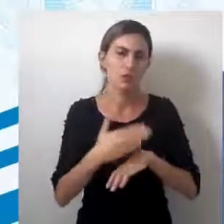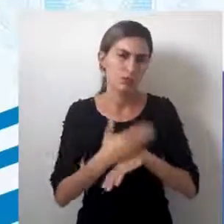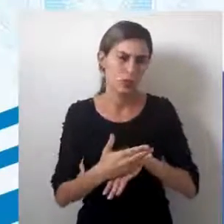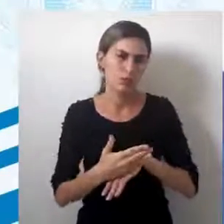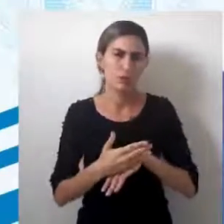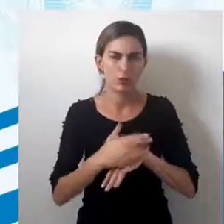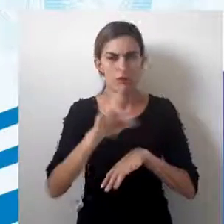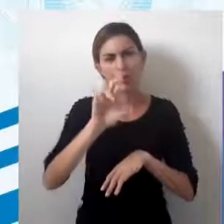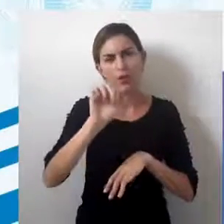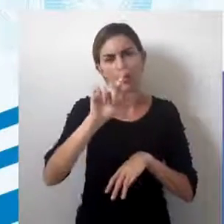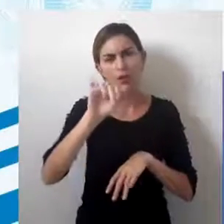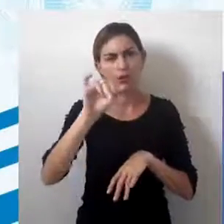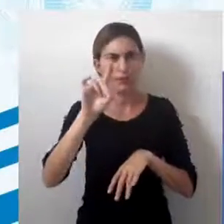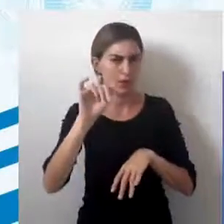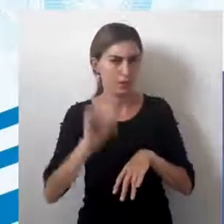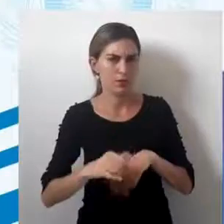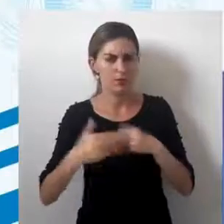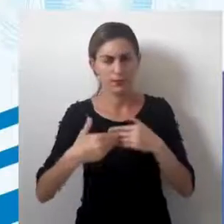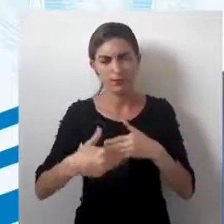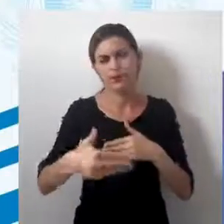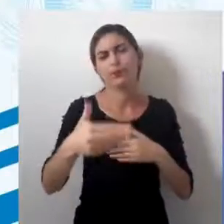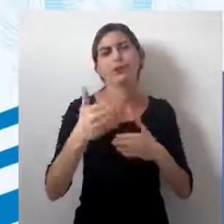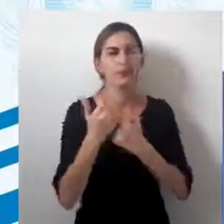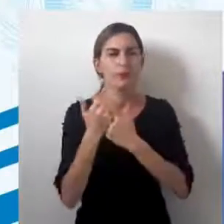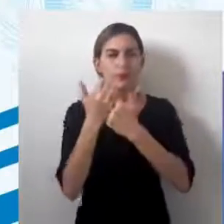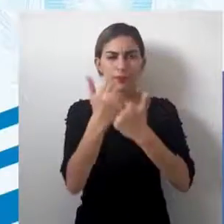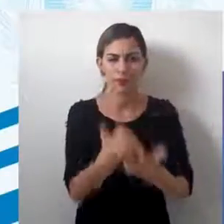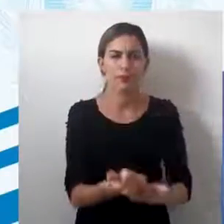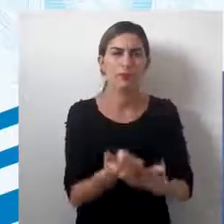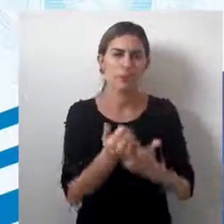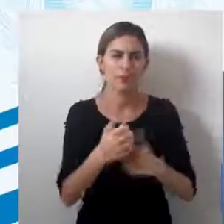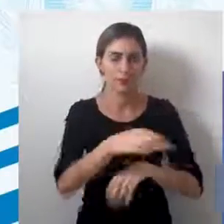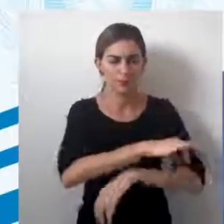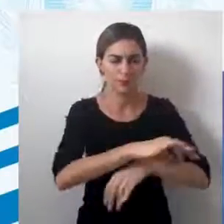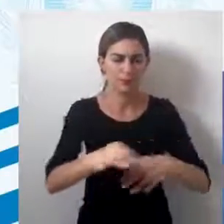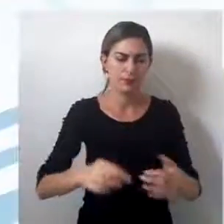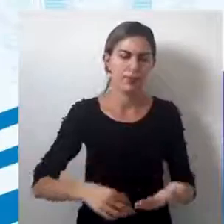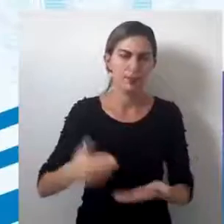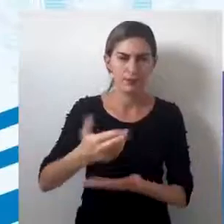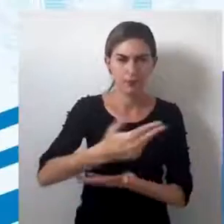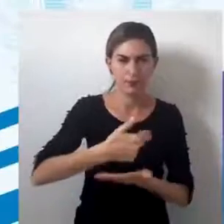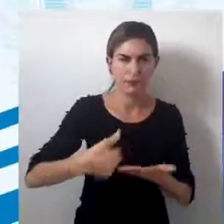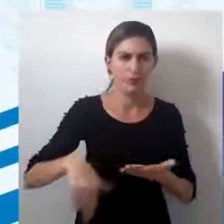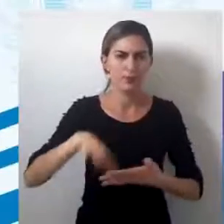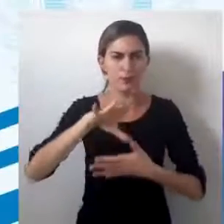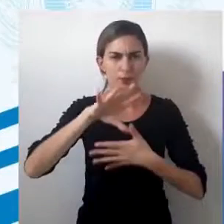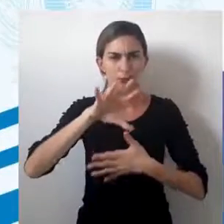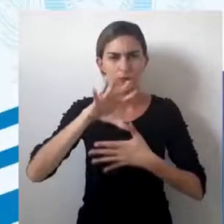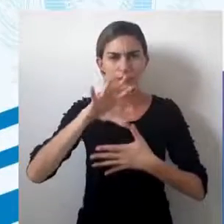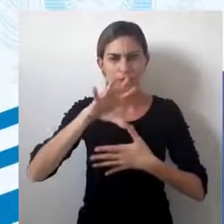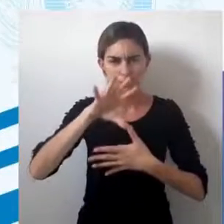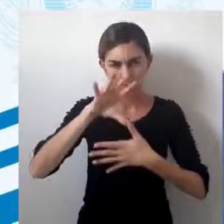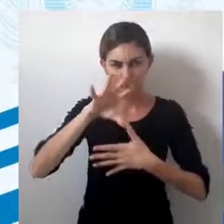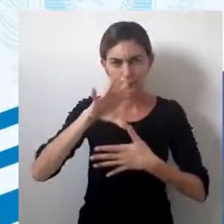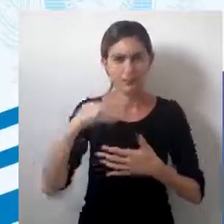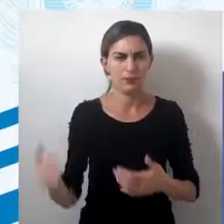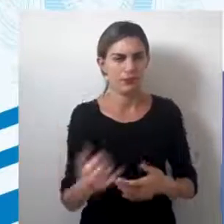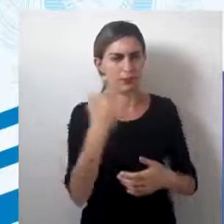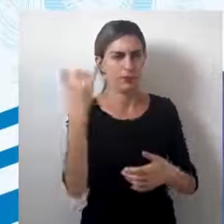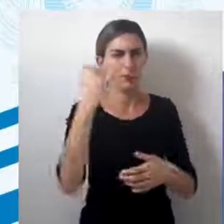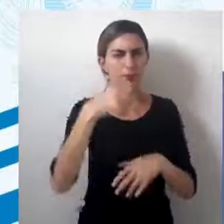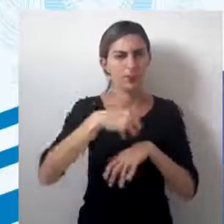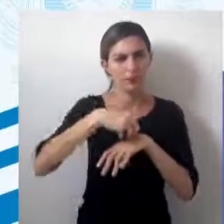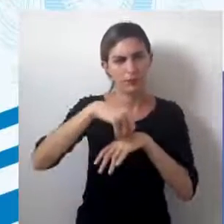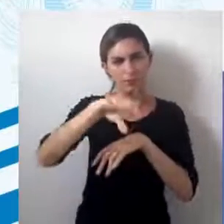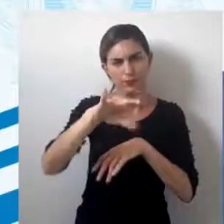abstração da realidade a partir do instrumento da representação cartográfica. No mapa, é importante a gente destacar que